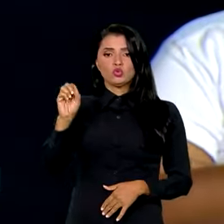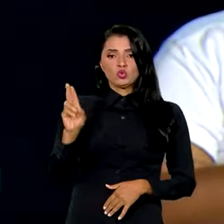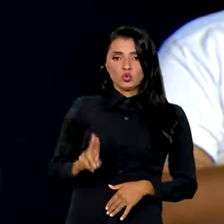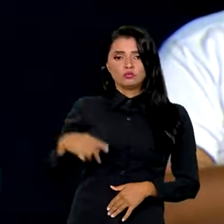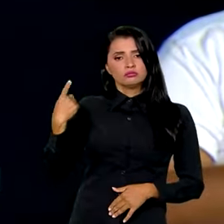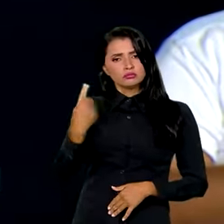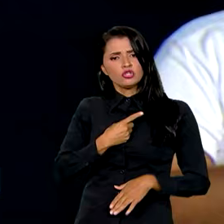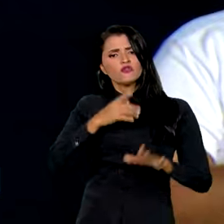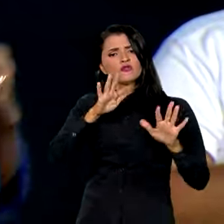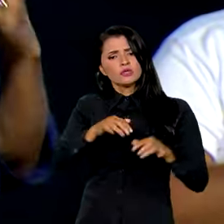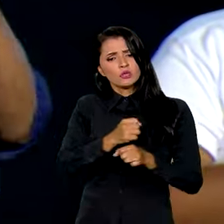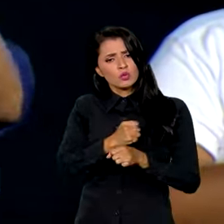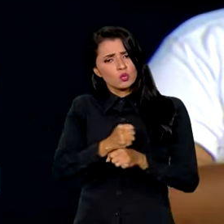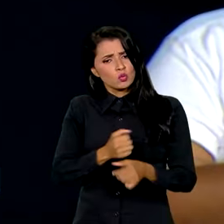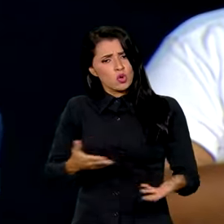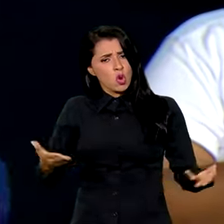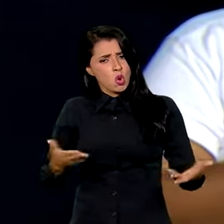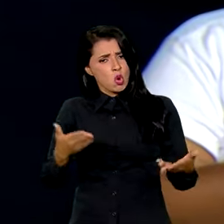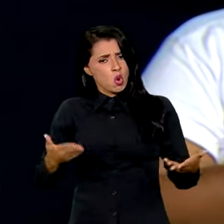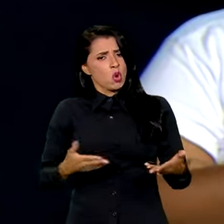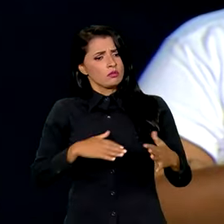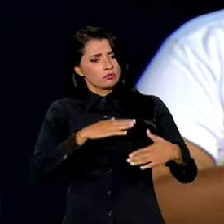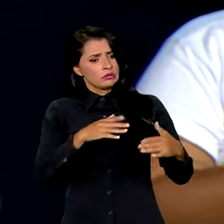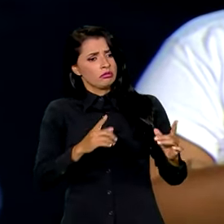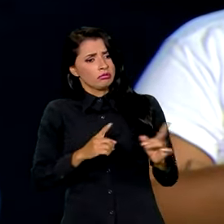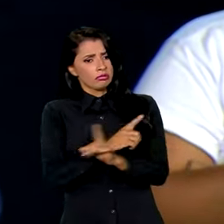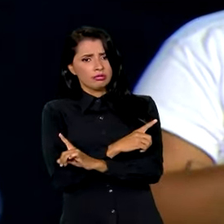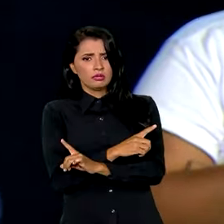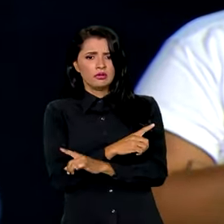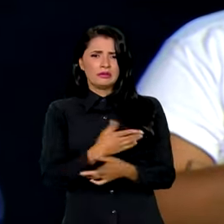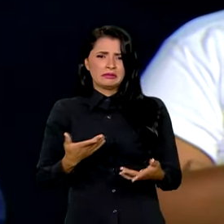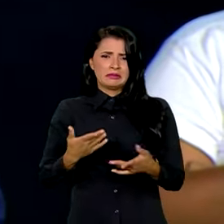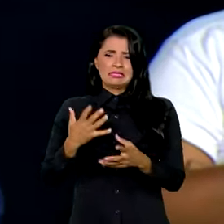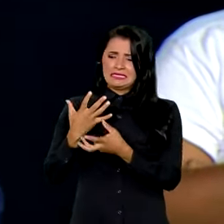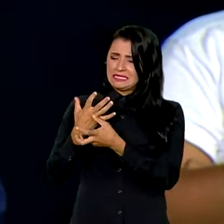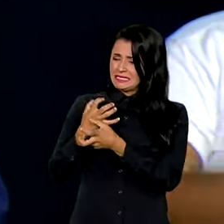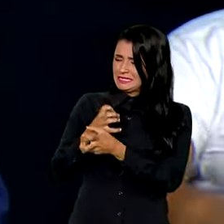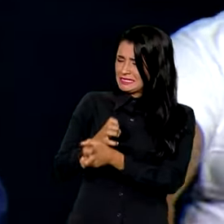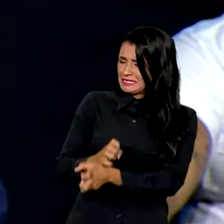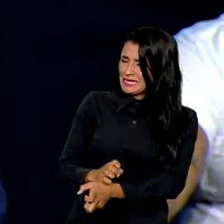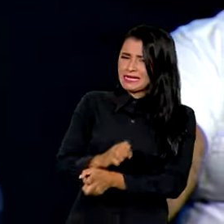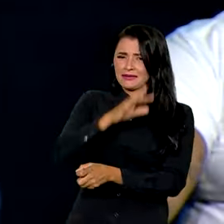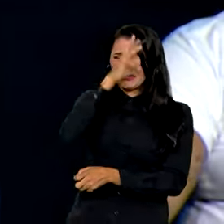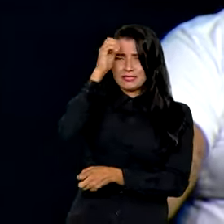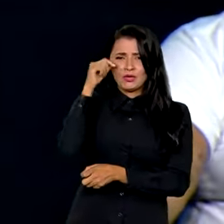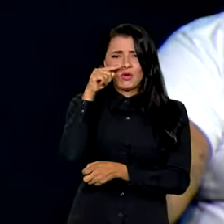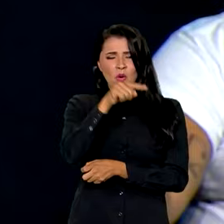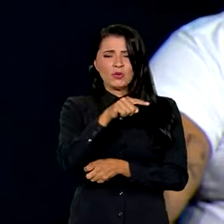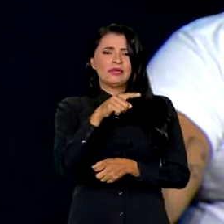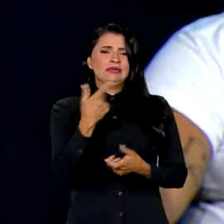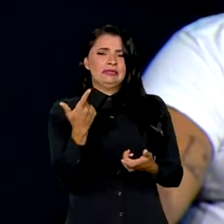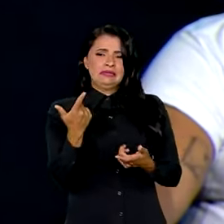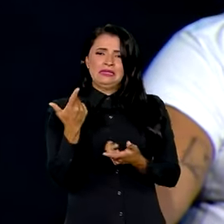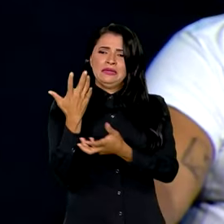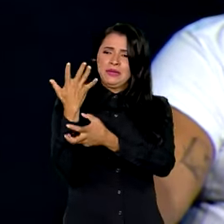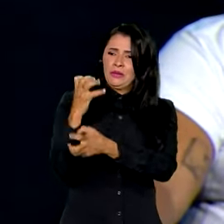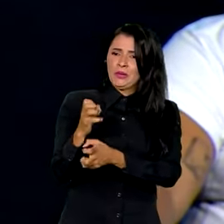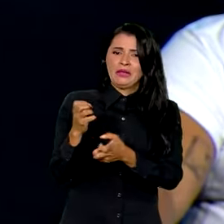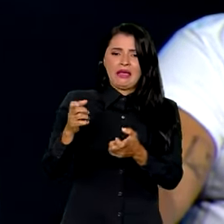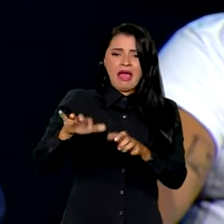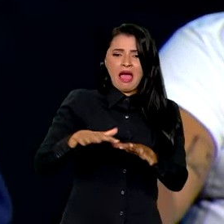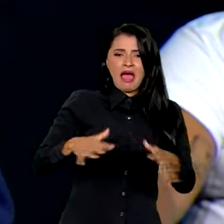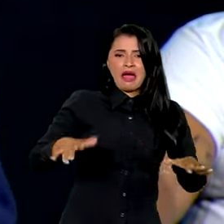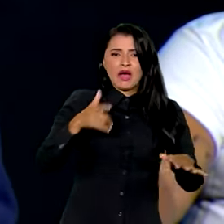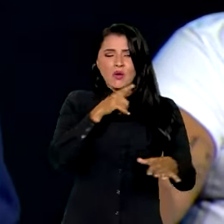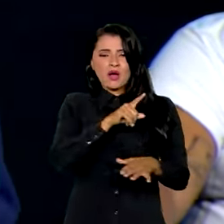encerrando o ano com um processo inverso, de seca na Amazônia, o sertão virando o mar e o mar